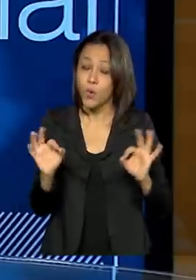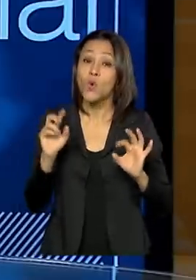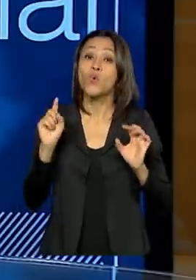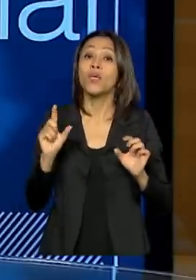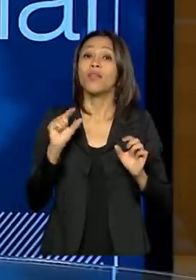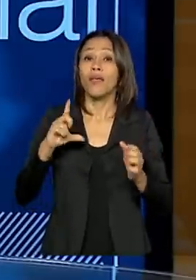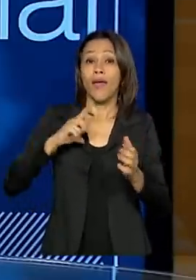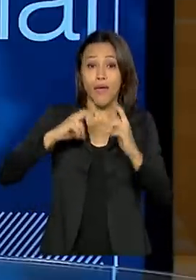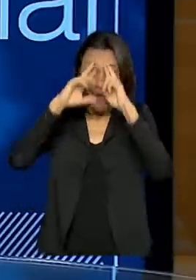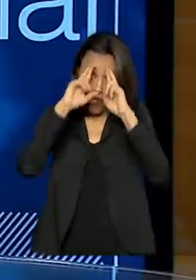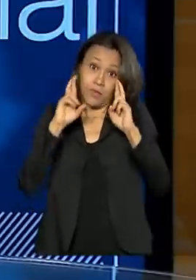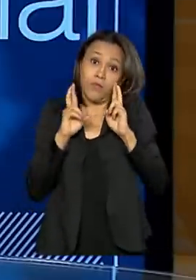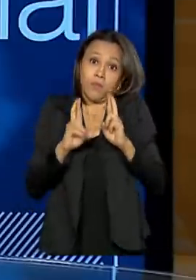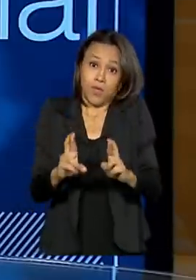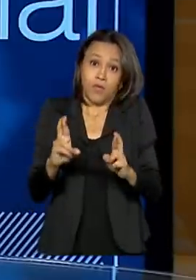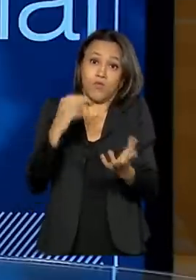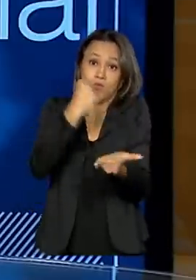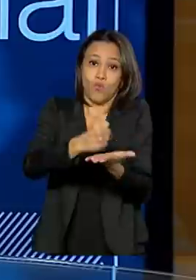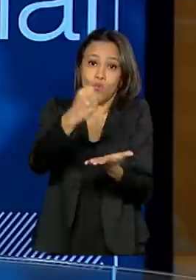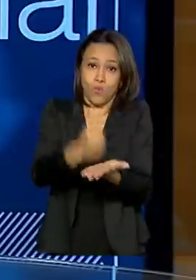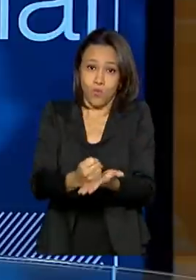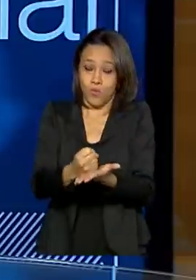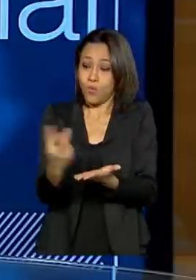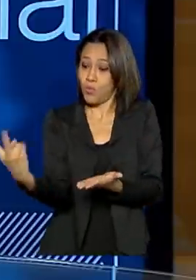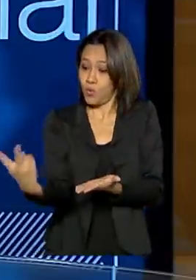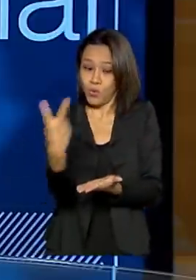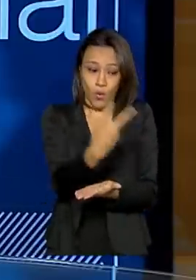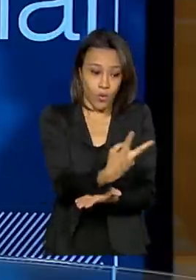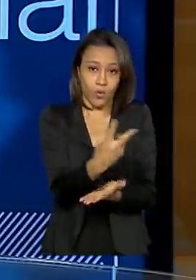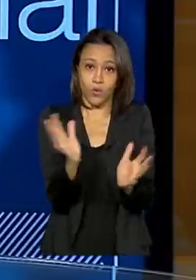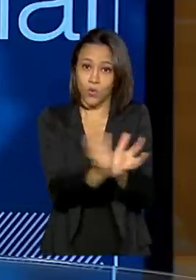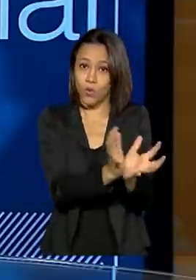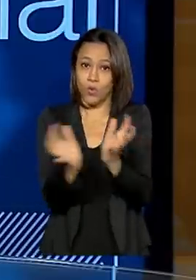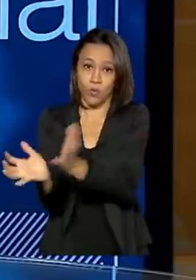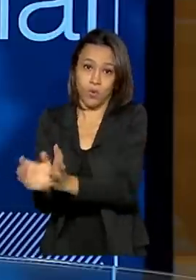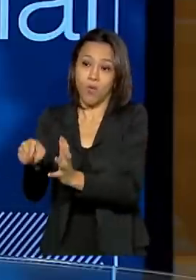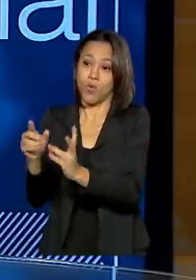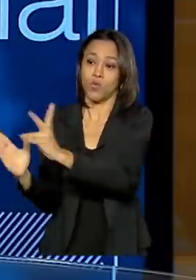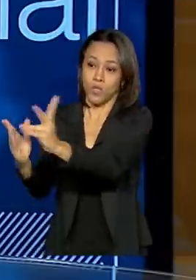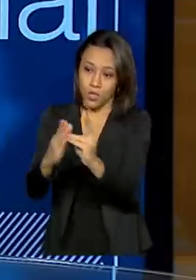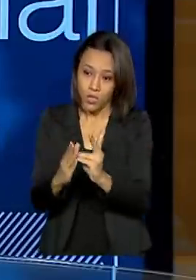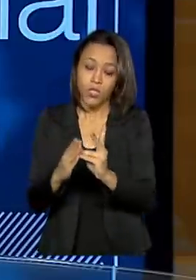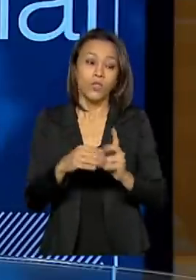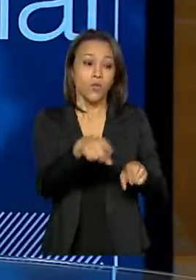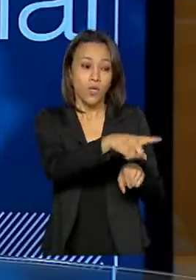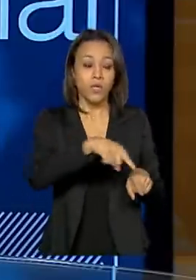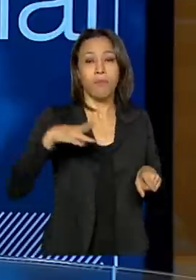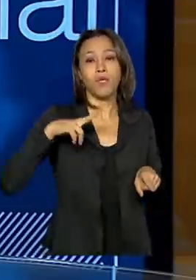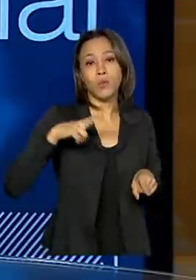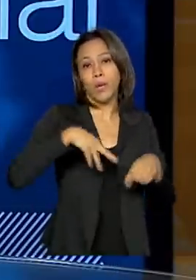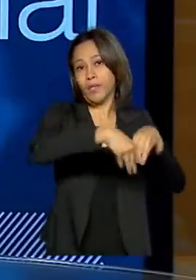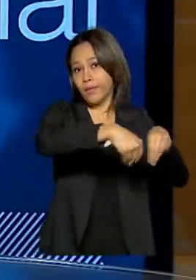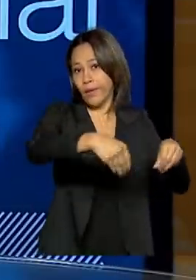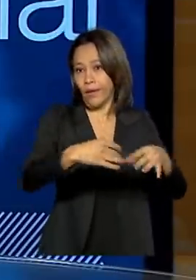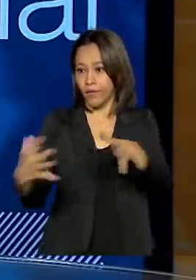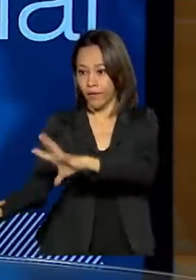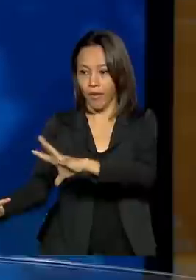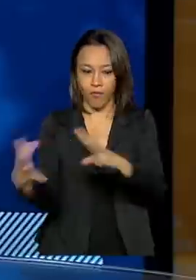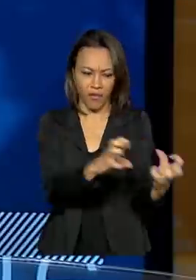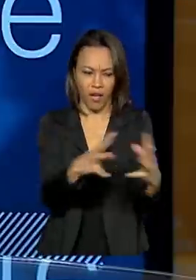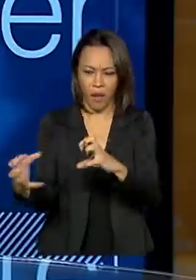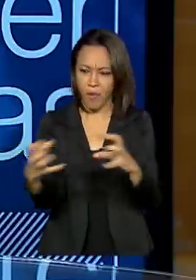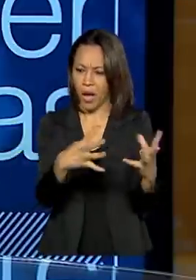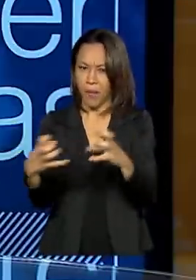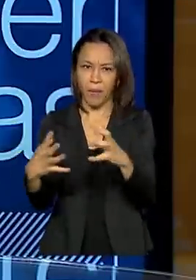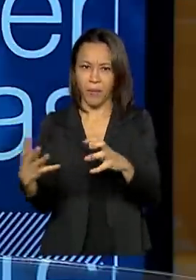jurídica para ambos os lados que viviam em conflito em razão dessa dúvida e disputa durante um processo